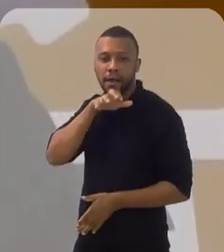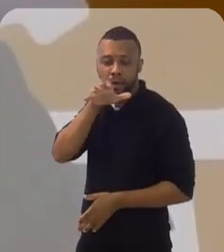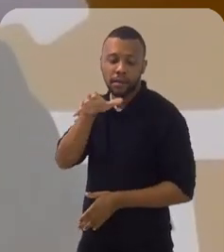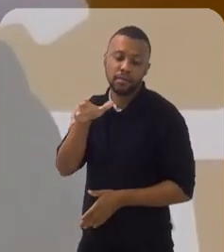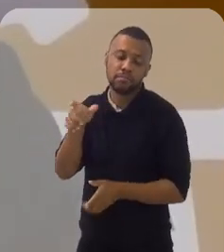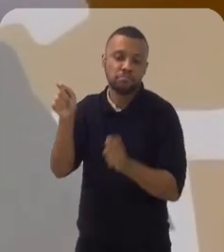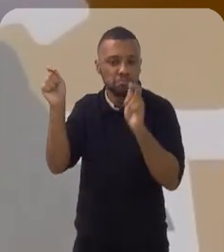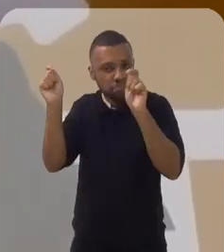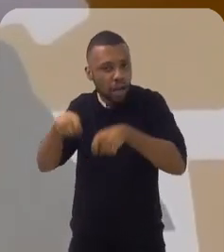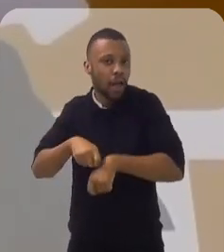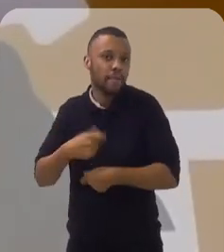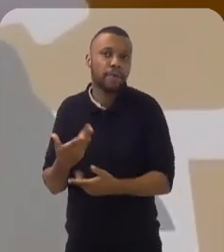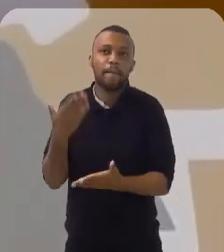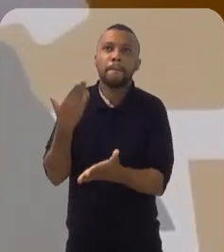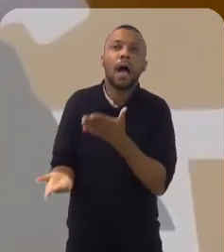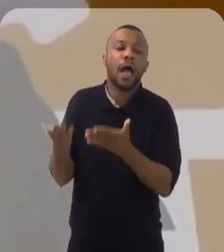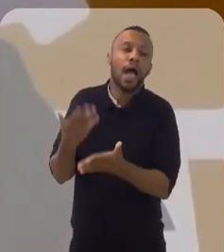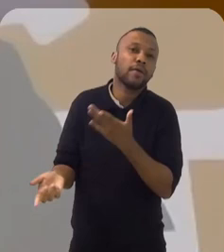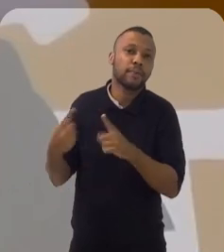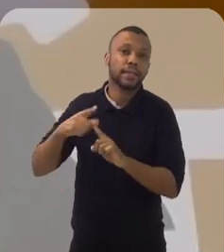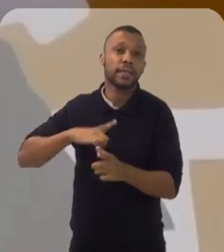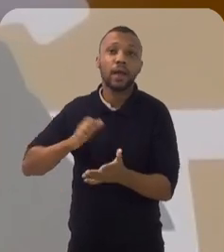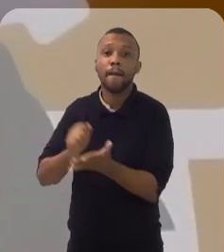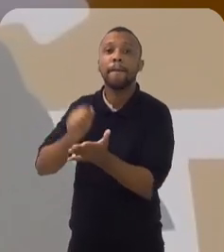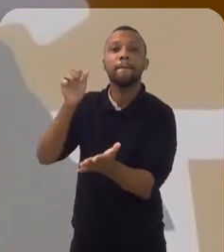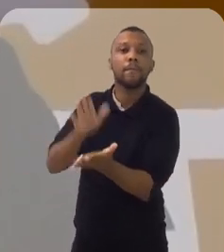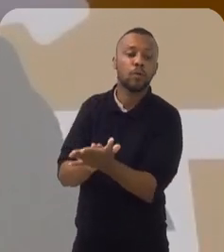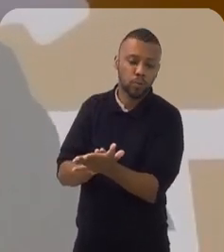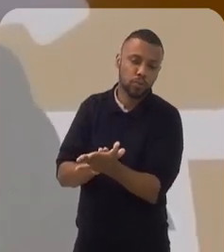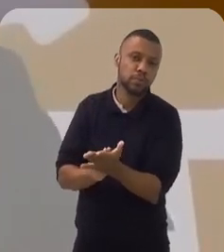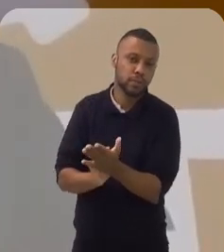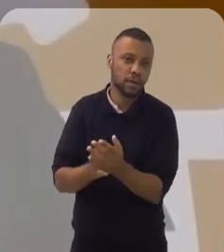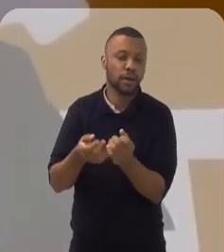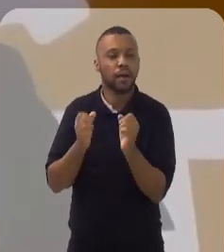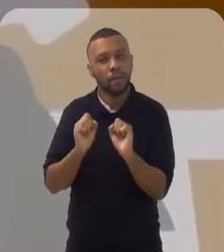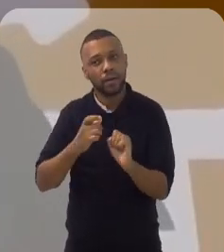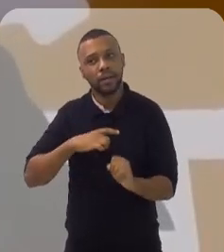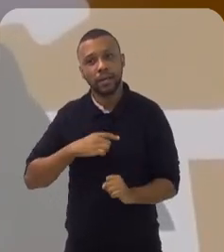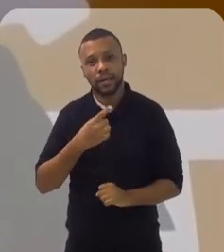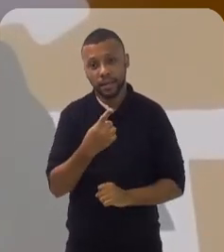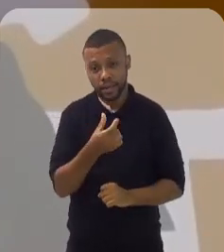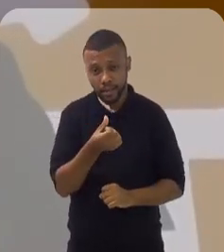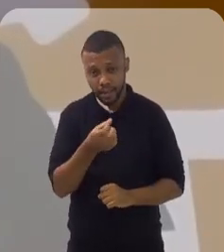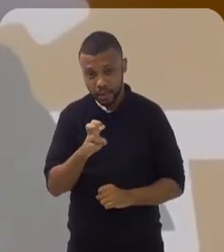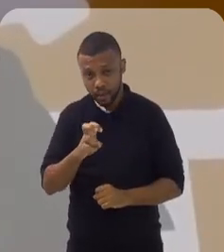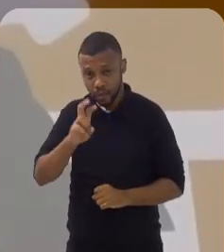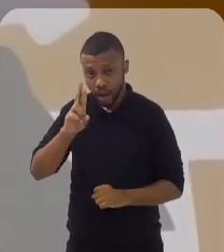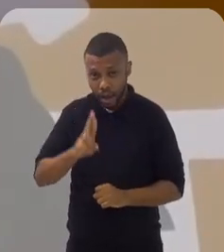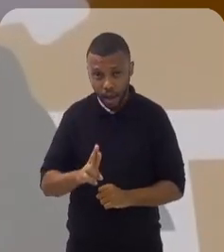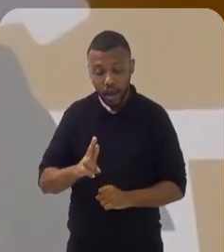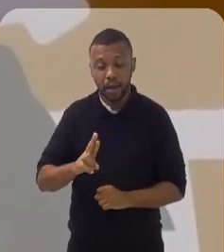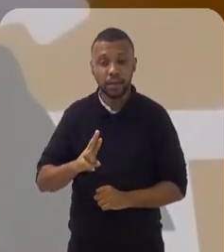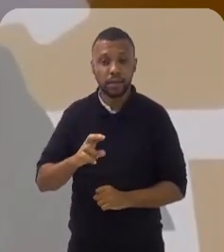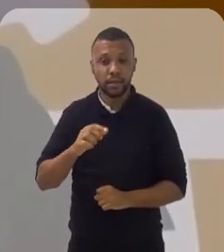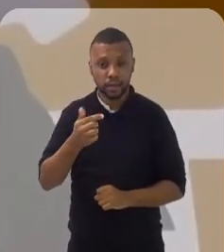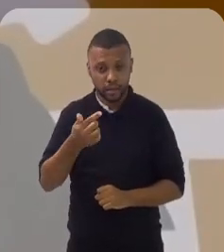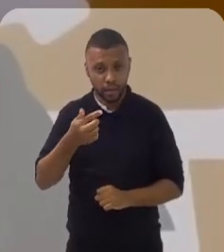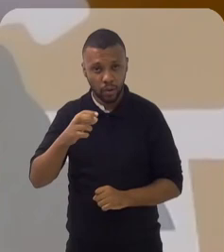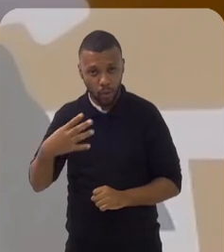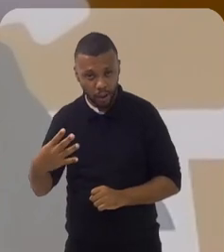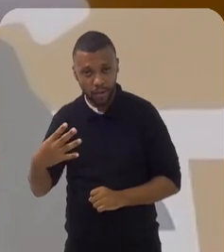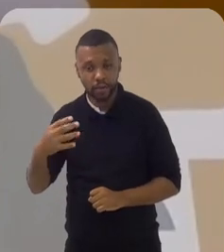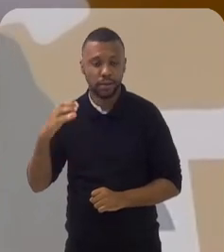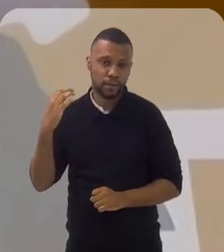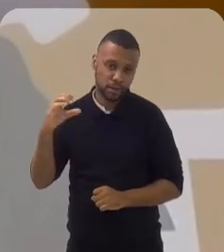você não perca o prazo de entrega da declaração, porque existe uma multa, que pode ser de$165,74,